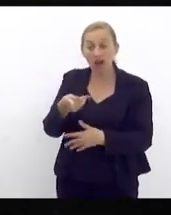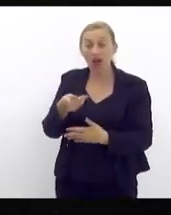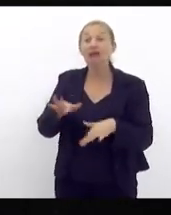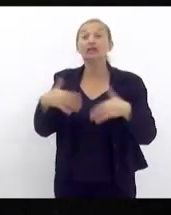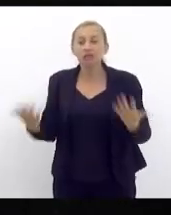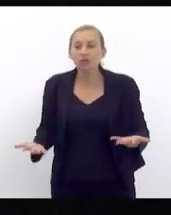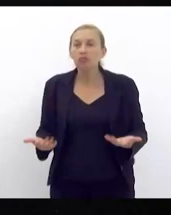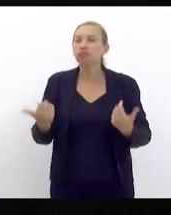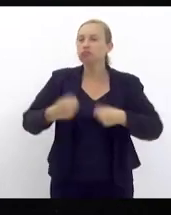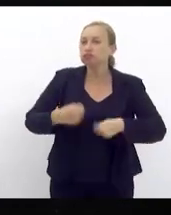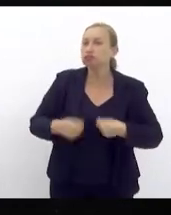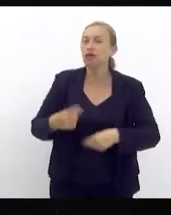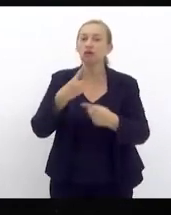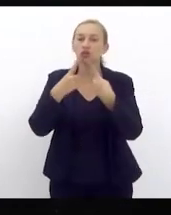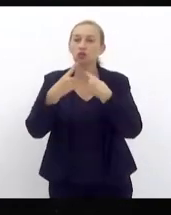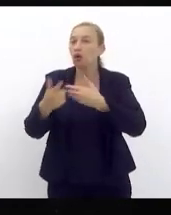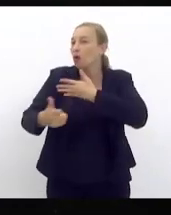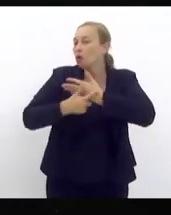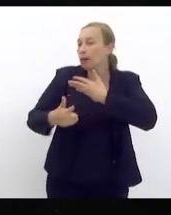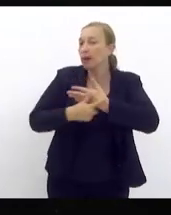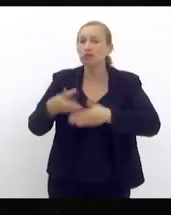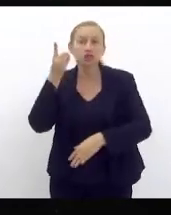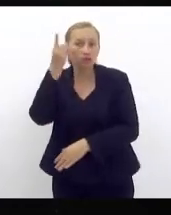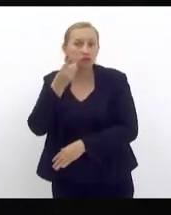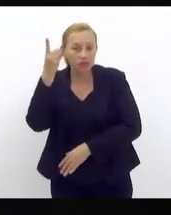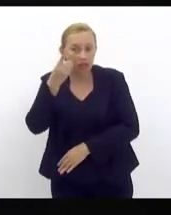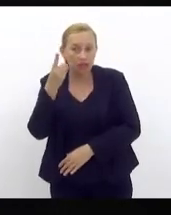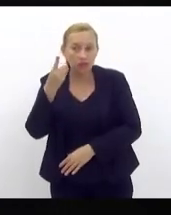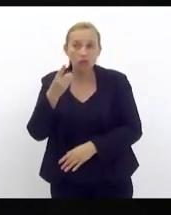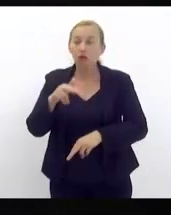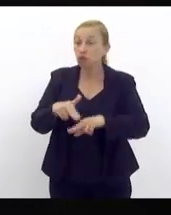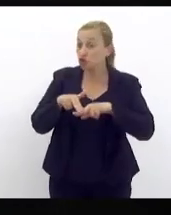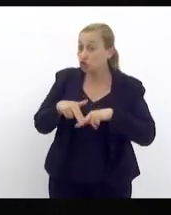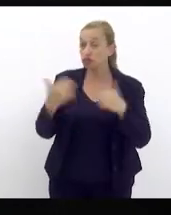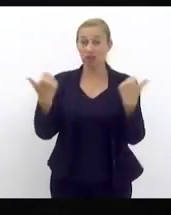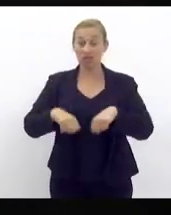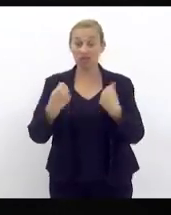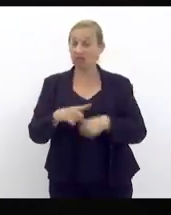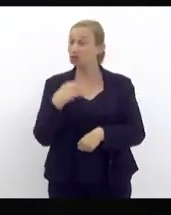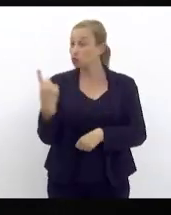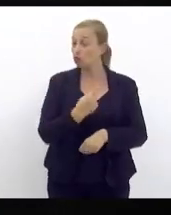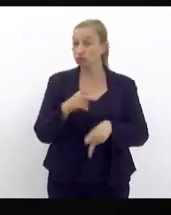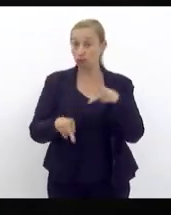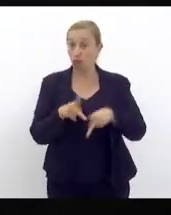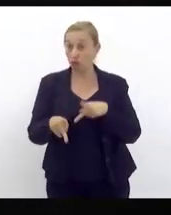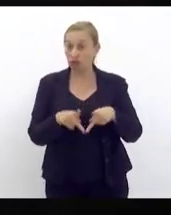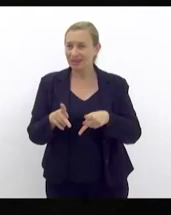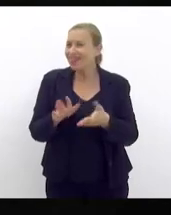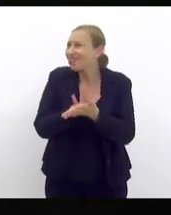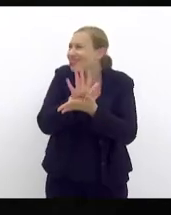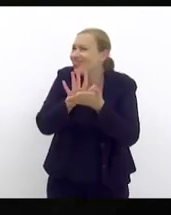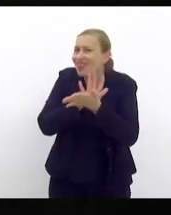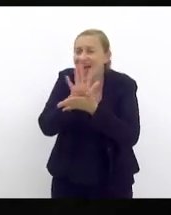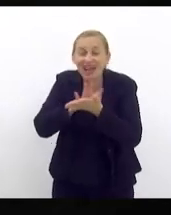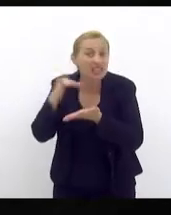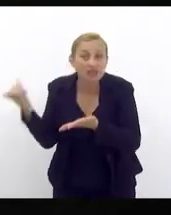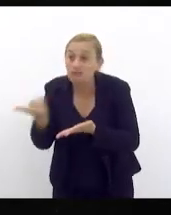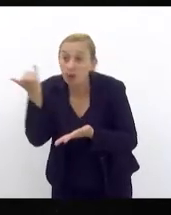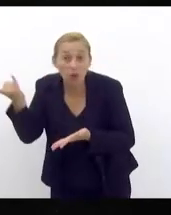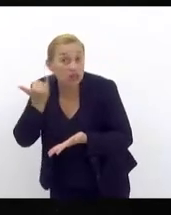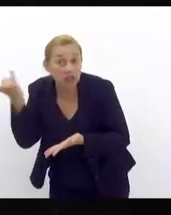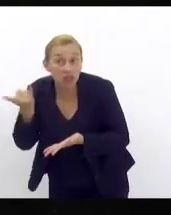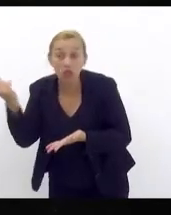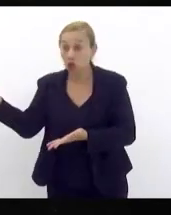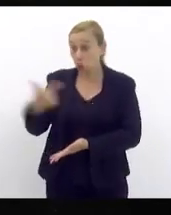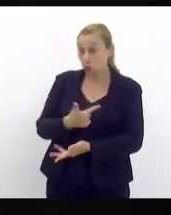nós precisamos discutir qual o papel do parlamento em função da necessidade da nossa população e nada mais importante do que